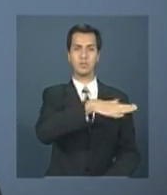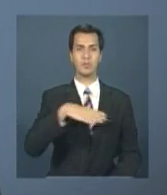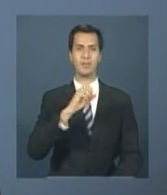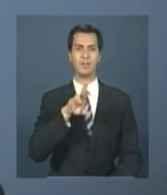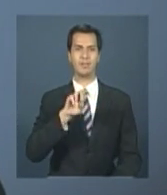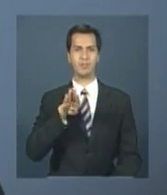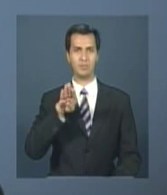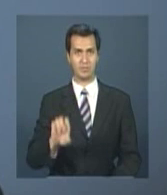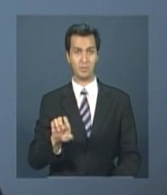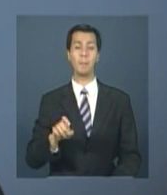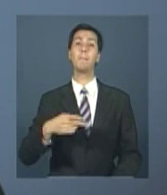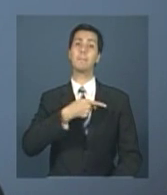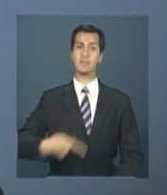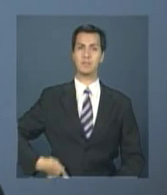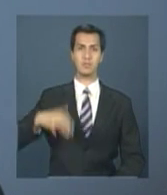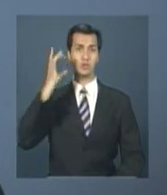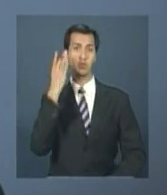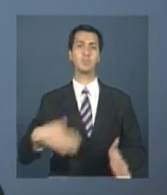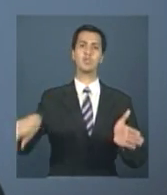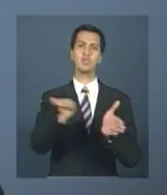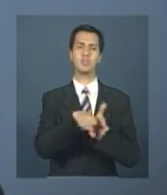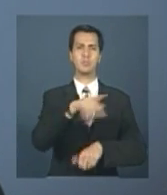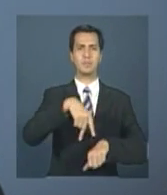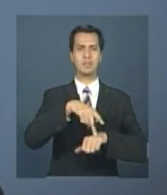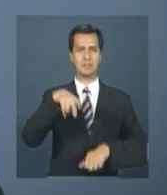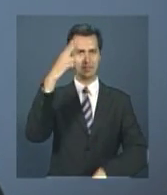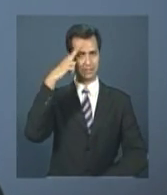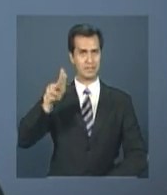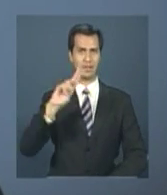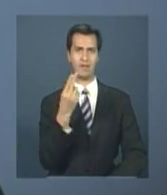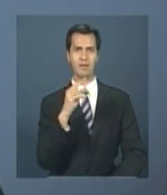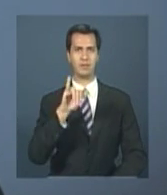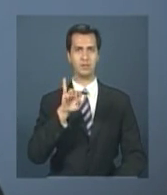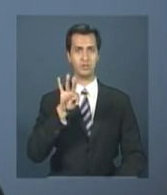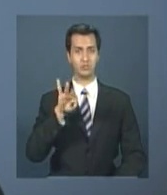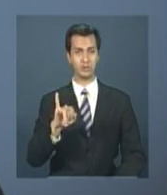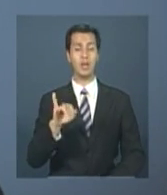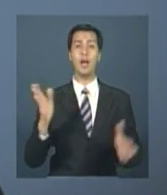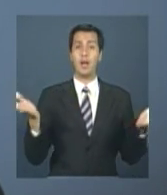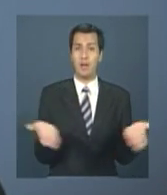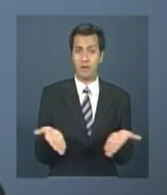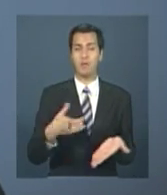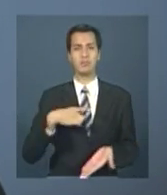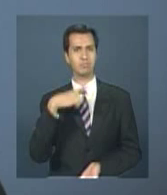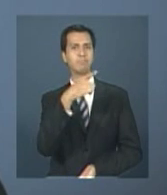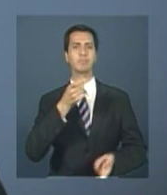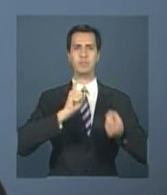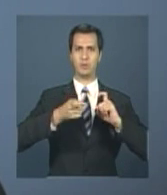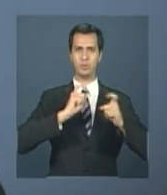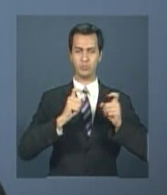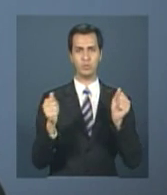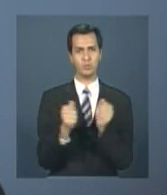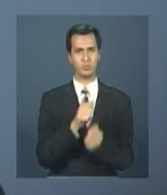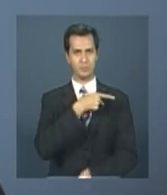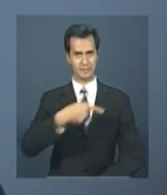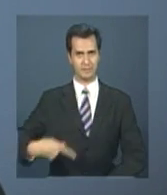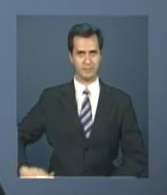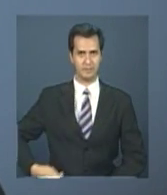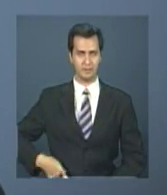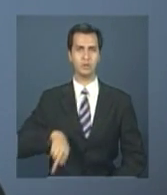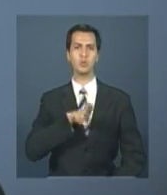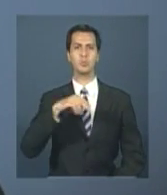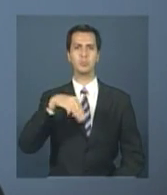presidenta está no Haiti e nesse momento participa de uma reunião com o presidente Michel Martelly. Depois está prevista uma